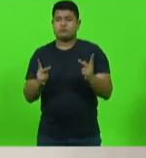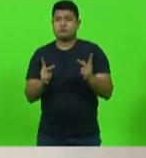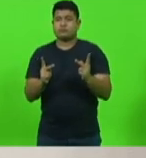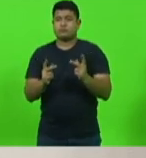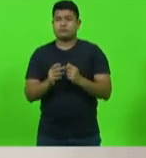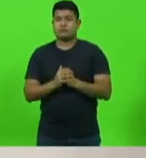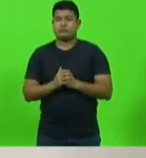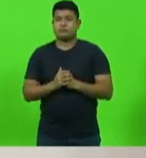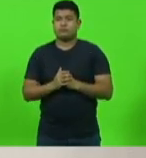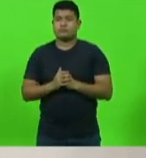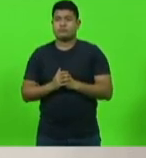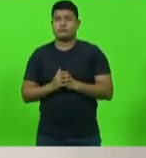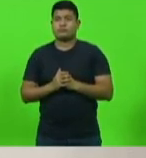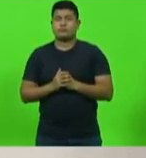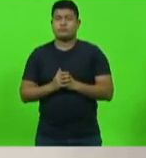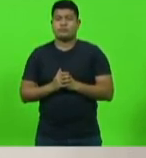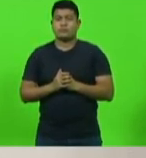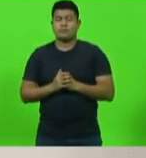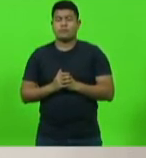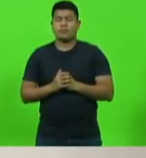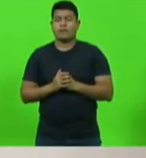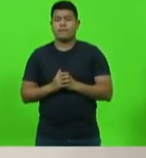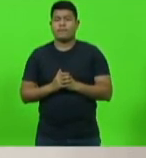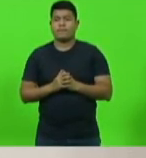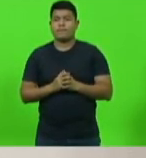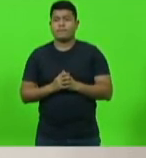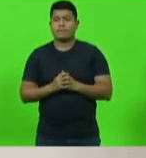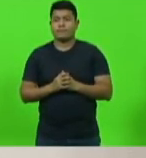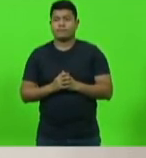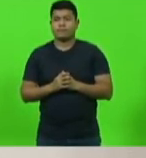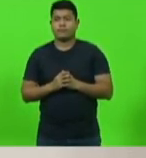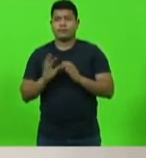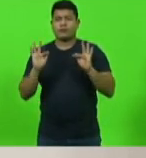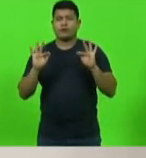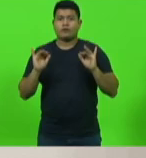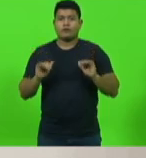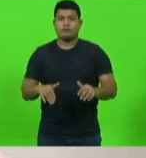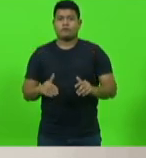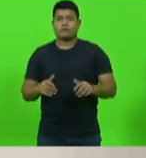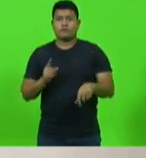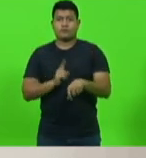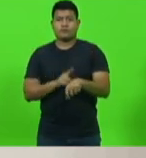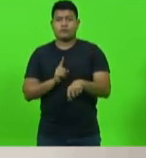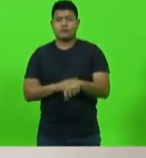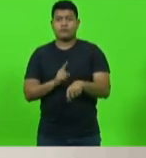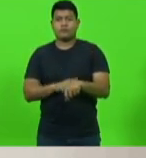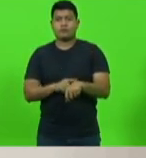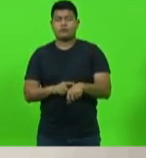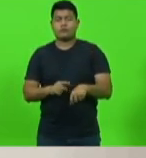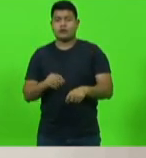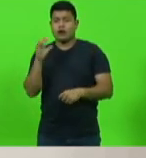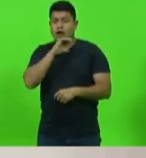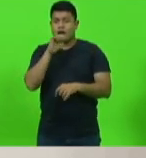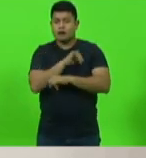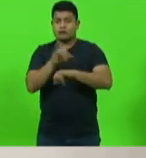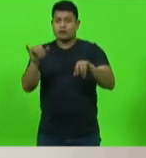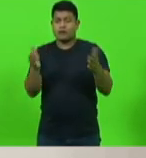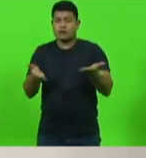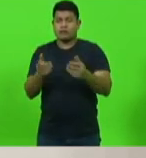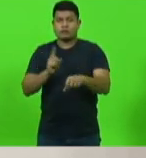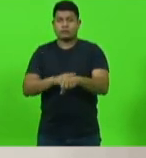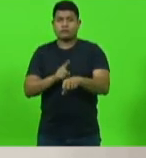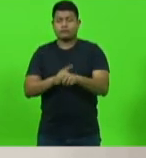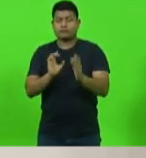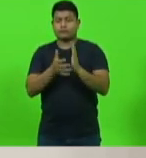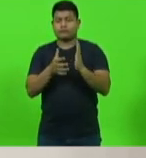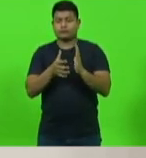no momento que tivermos essa posição. Finalizado o horário e breves comunicações, entraremos no horário destinado